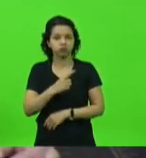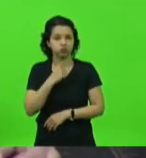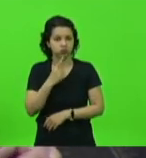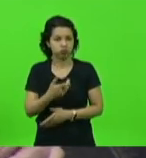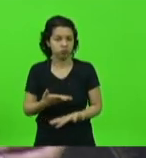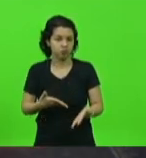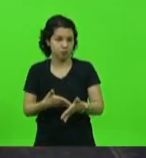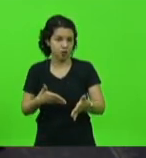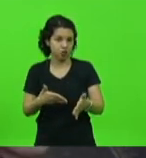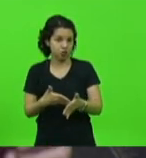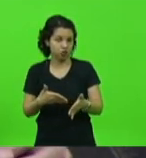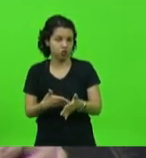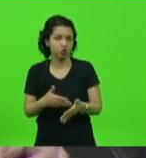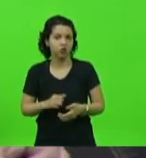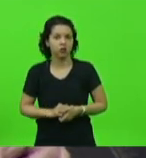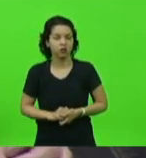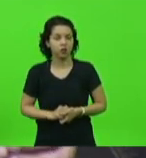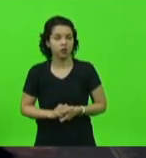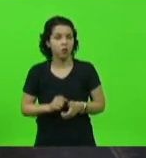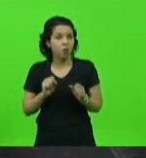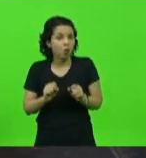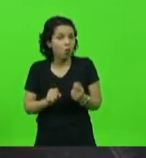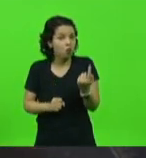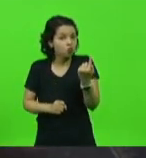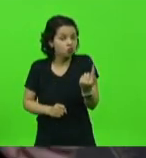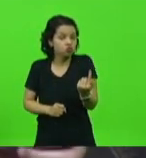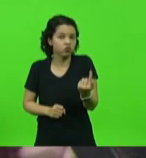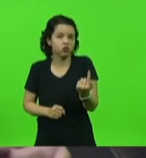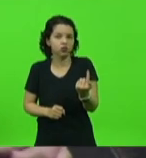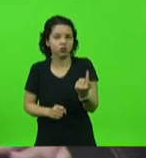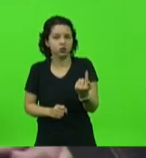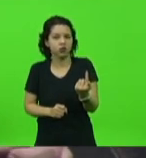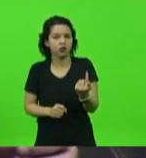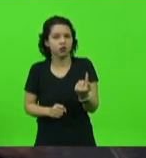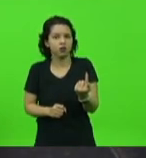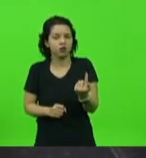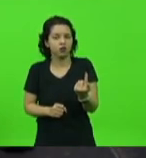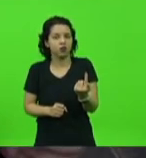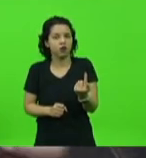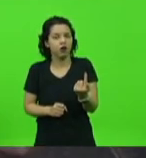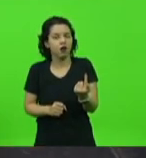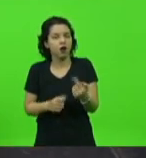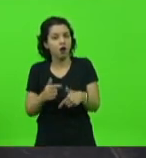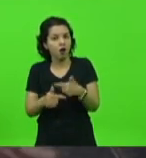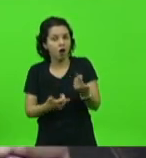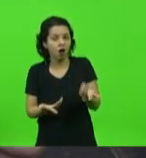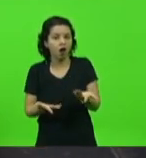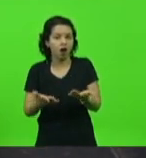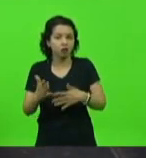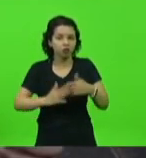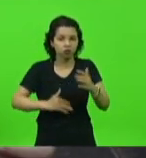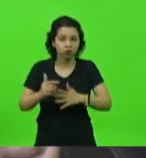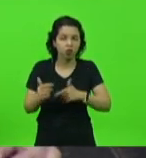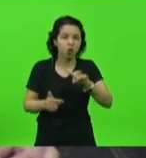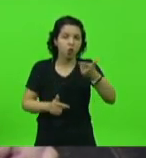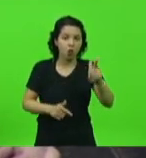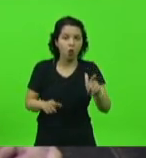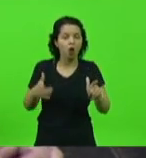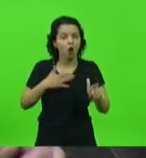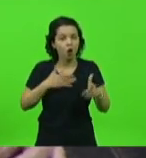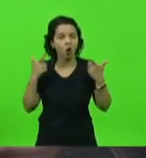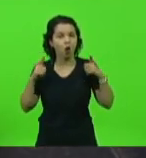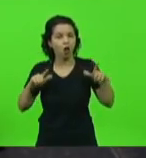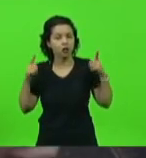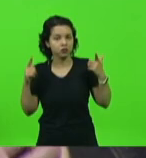impossibilitadas de fazer, talvez a única atividade extra-escolar que lhe ocupe tempo, que lhe dê prazer, que lhe gere alegria.